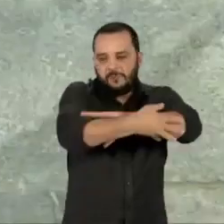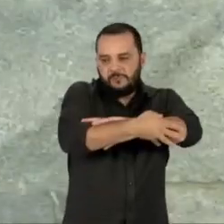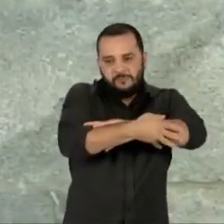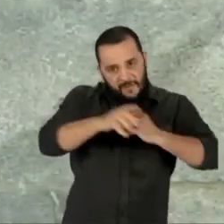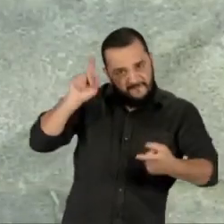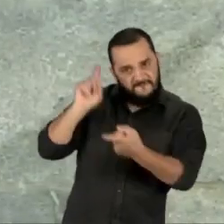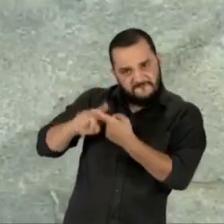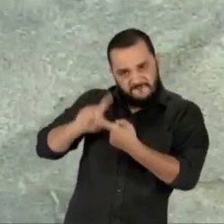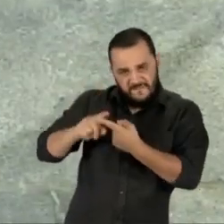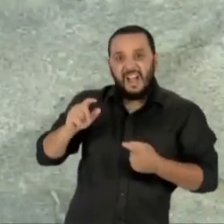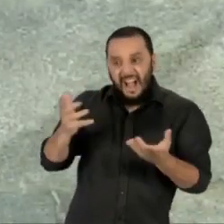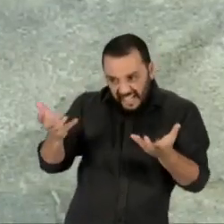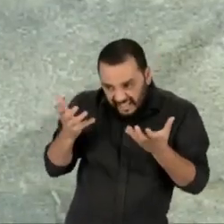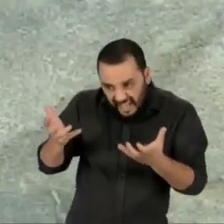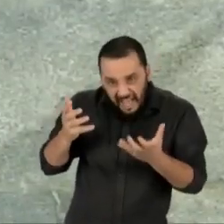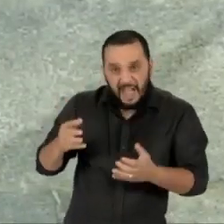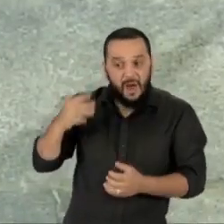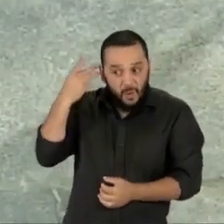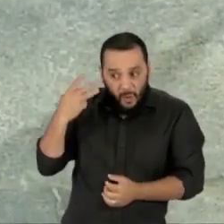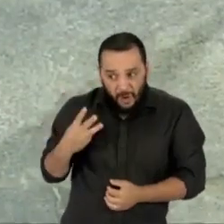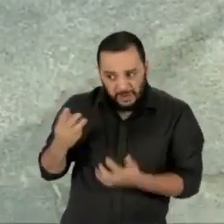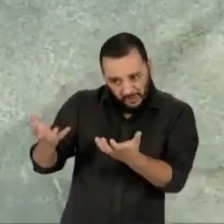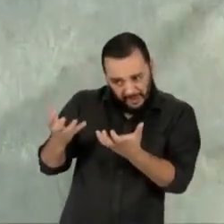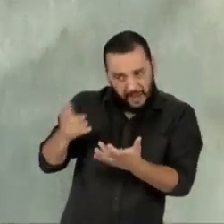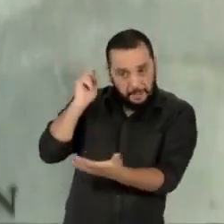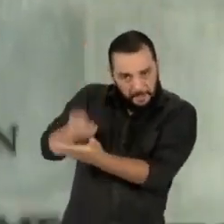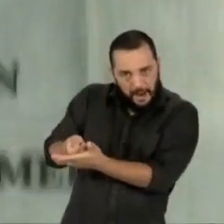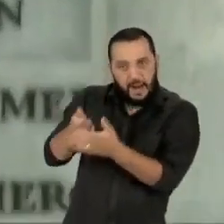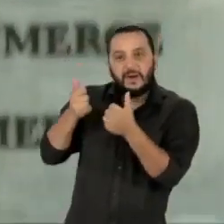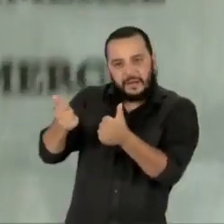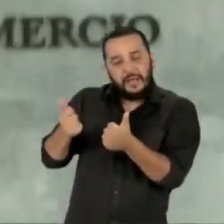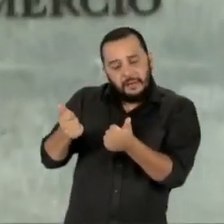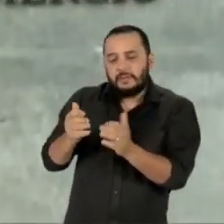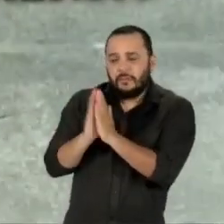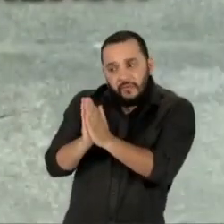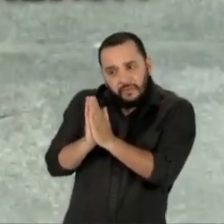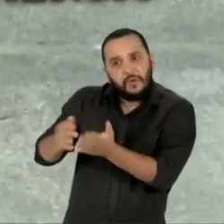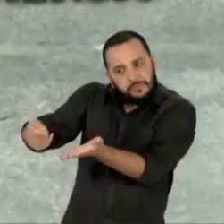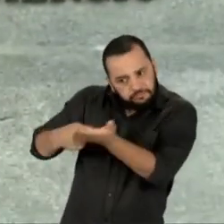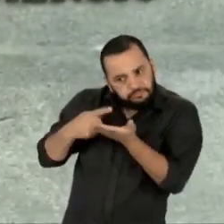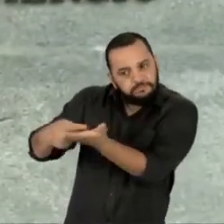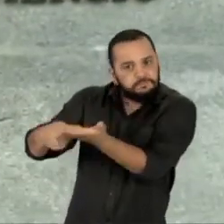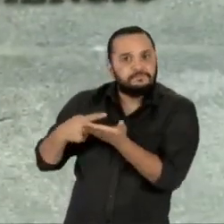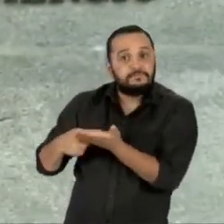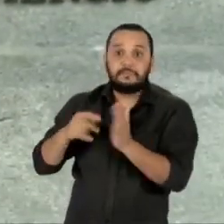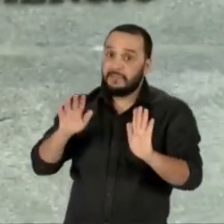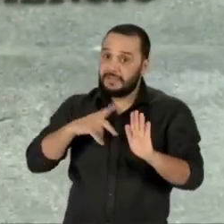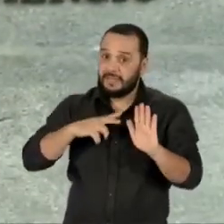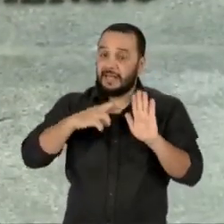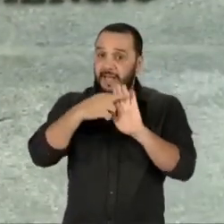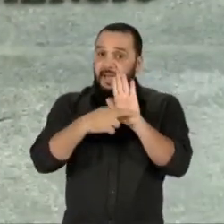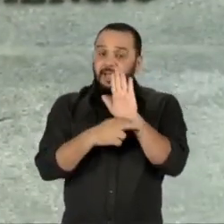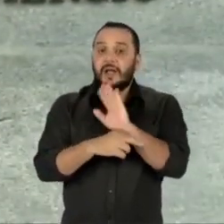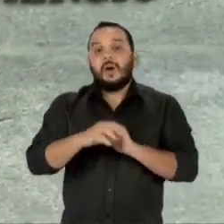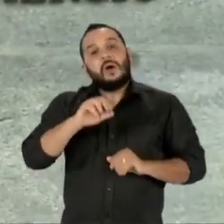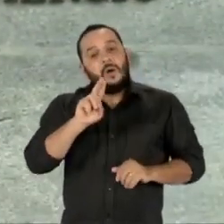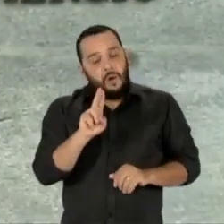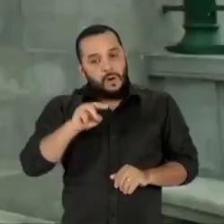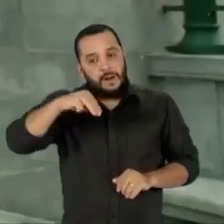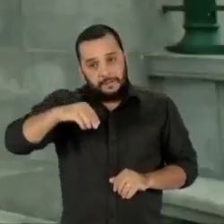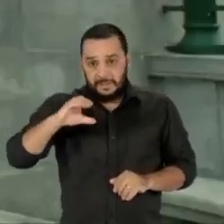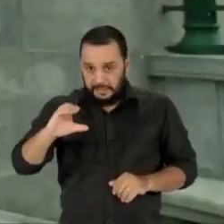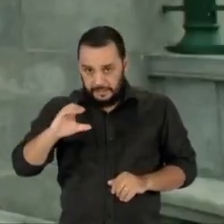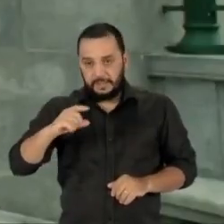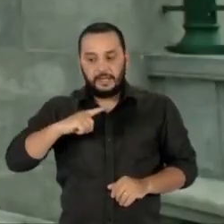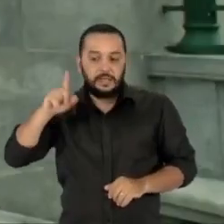Washington cobrar essas tarifas e pediu para continuarem negociando. De acordo com as regras da OMC, União Europeia e